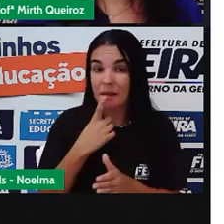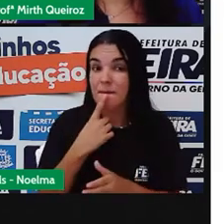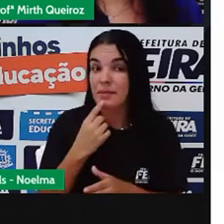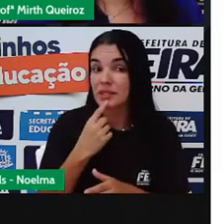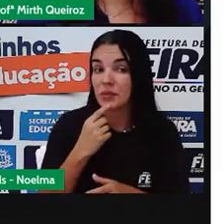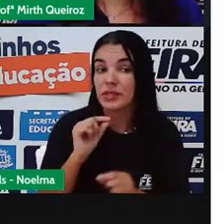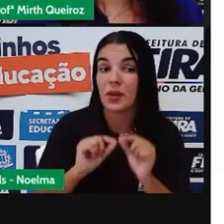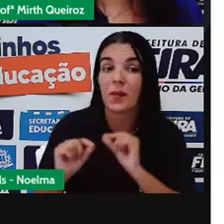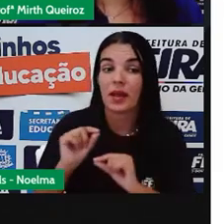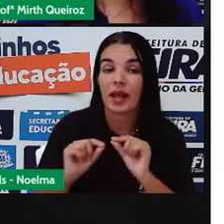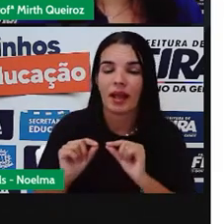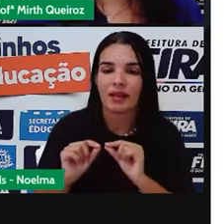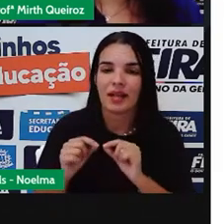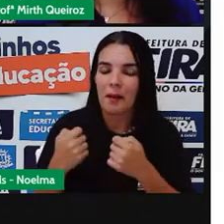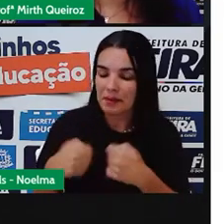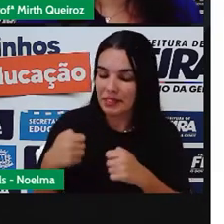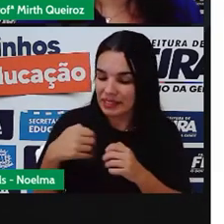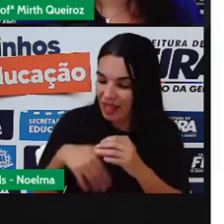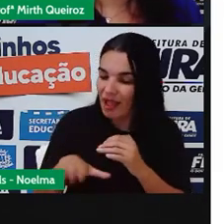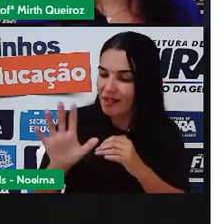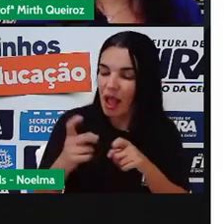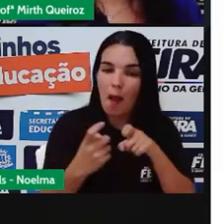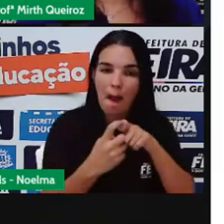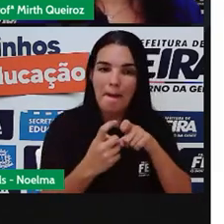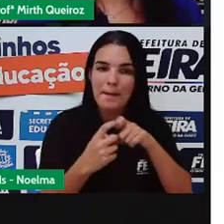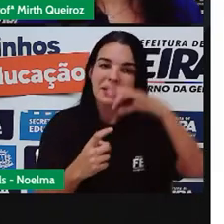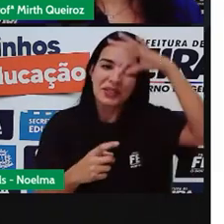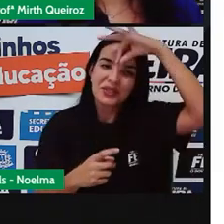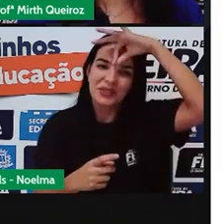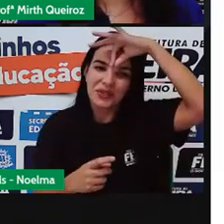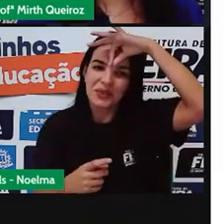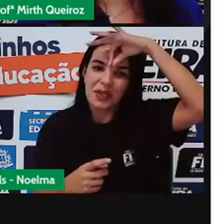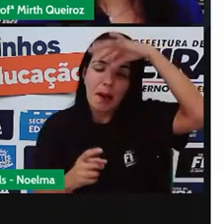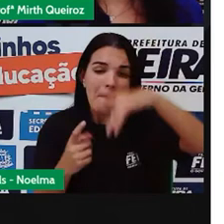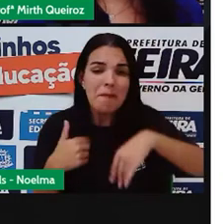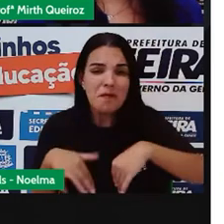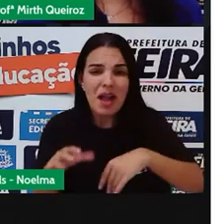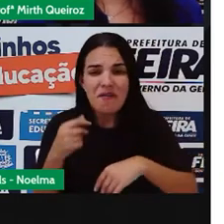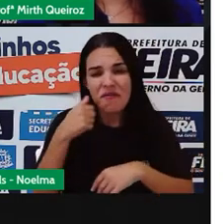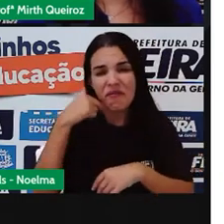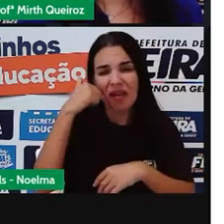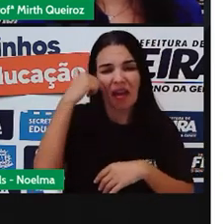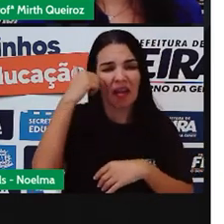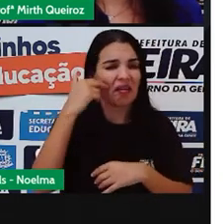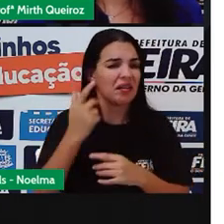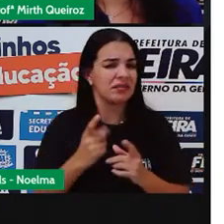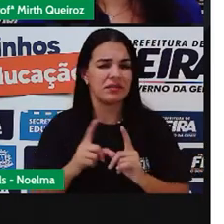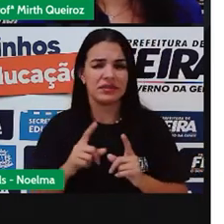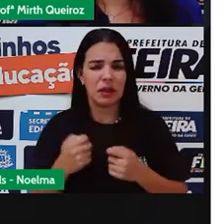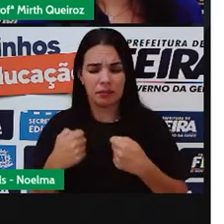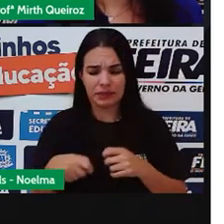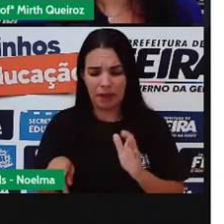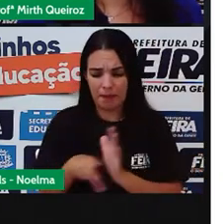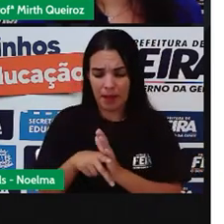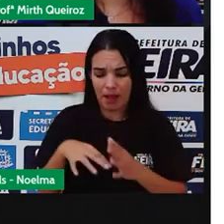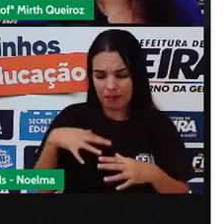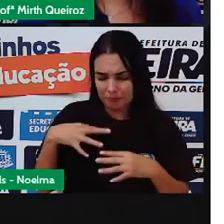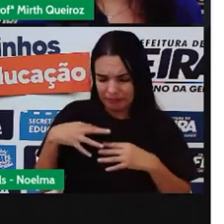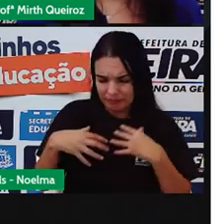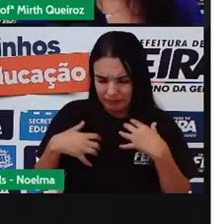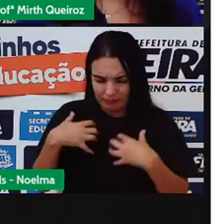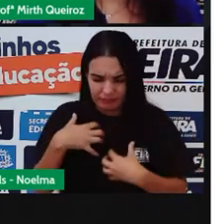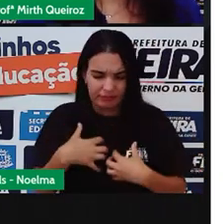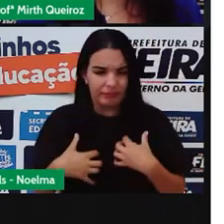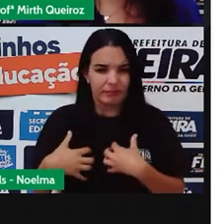é que elas vão ao ginecologista. E aí, elas ficam constrangidas por estar mexendo com o seu próprio corpo, né?